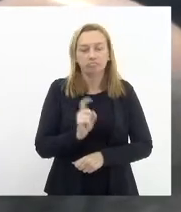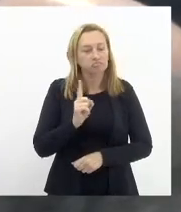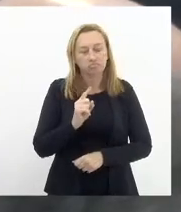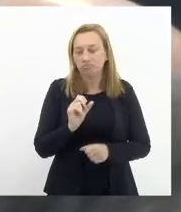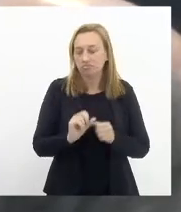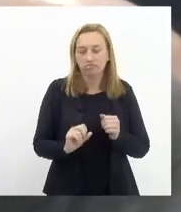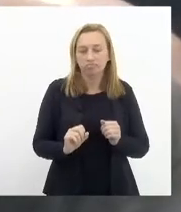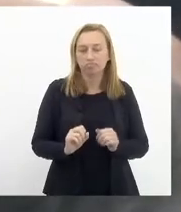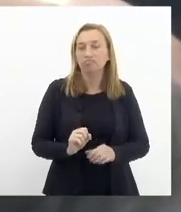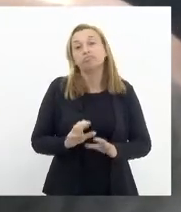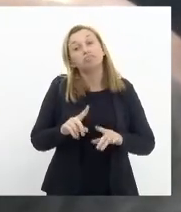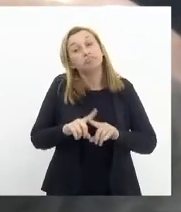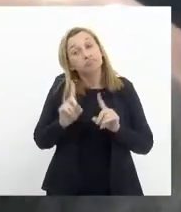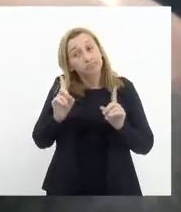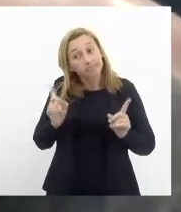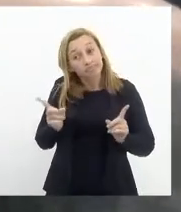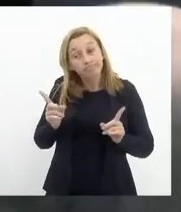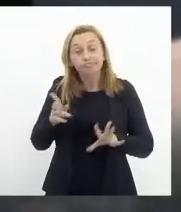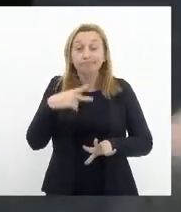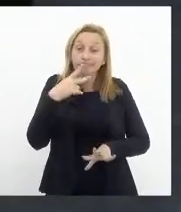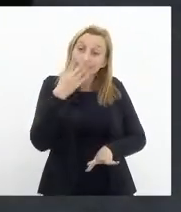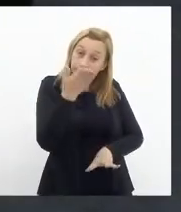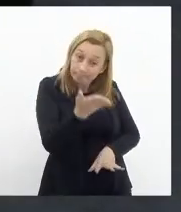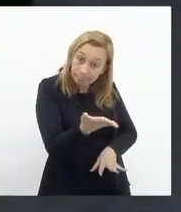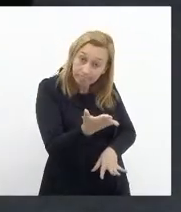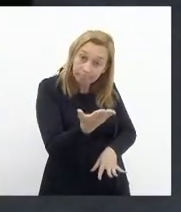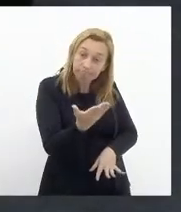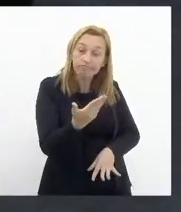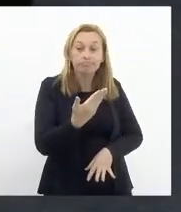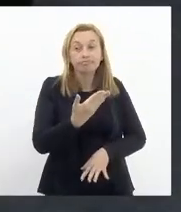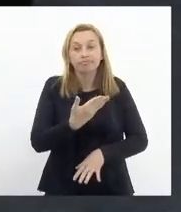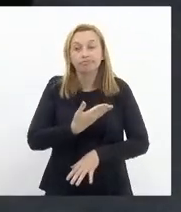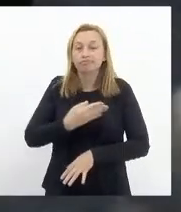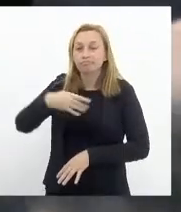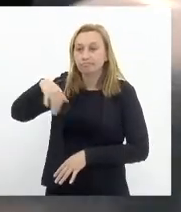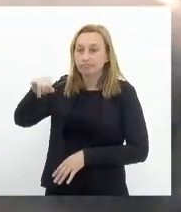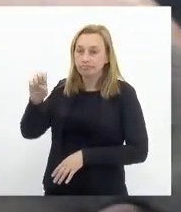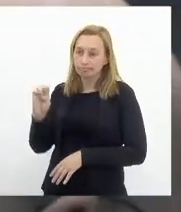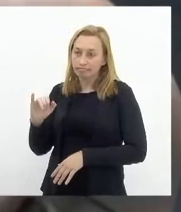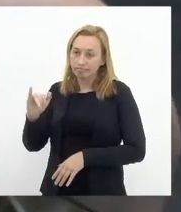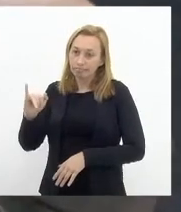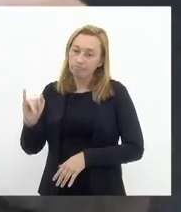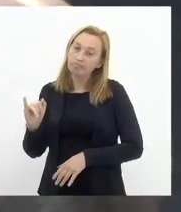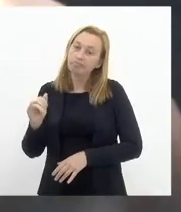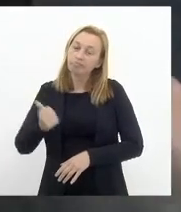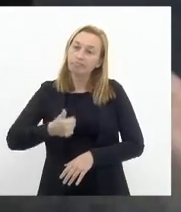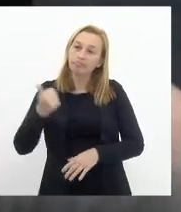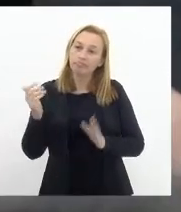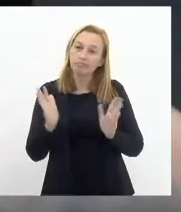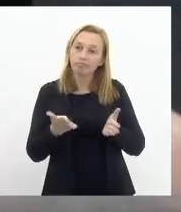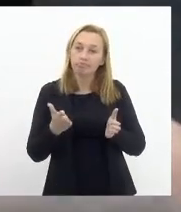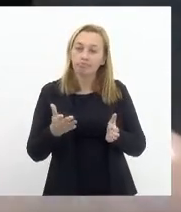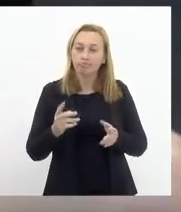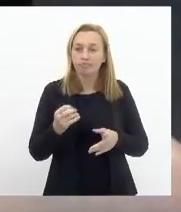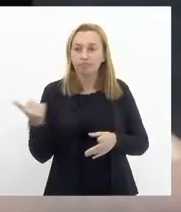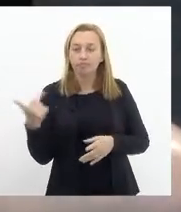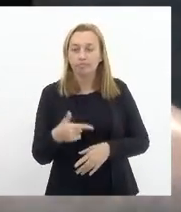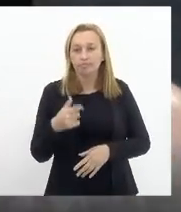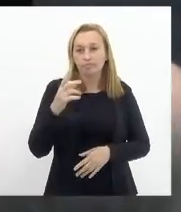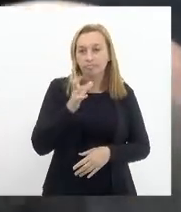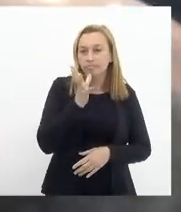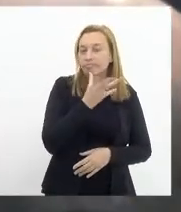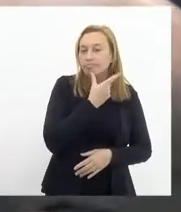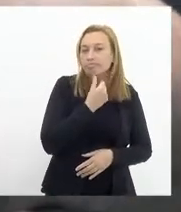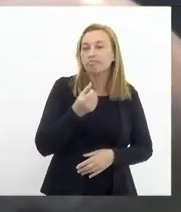feito assim mas como disse aqui o nosso querido Mink antes tarde do que mais tarde e que aqui a cultura